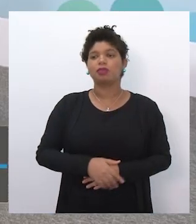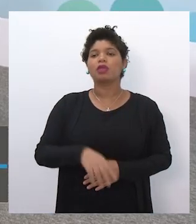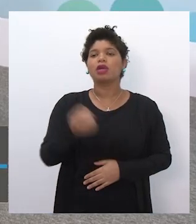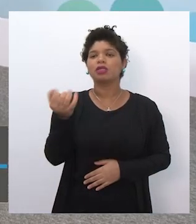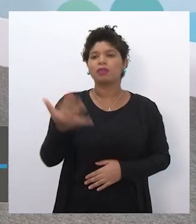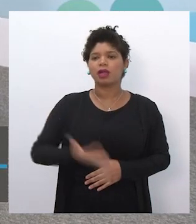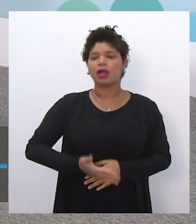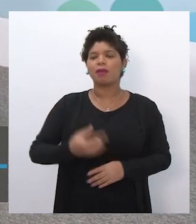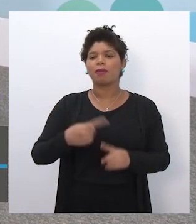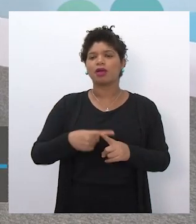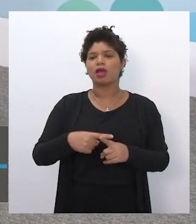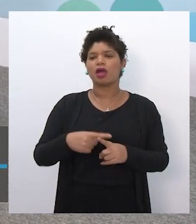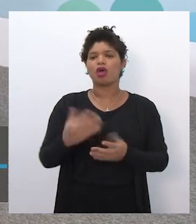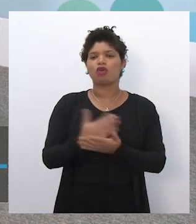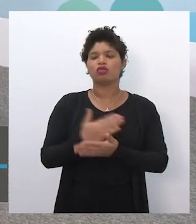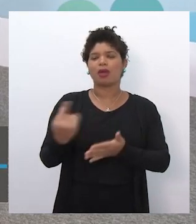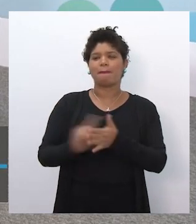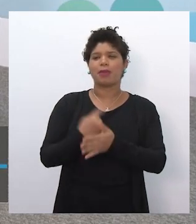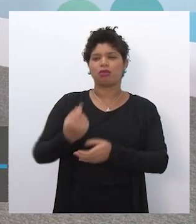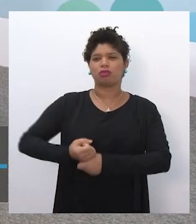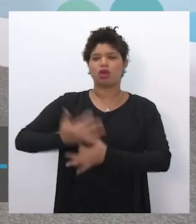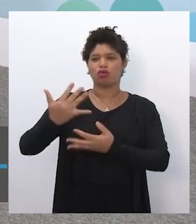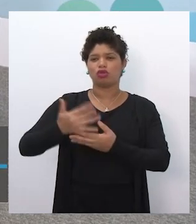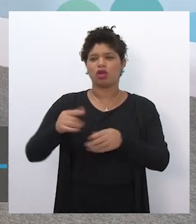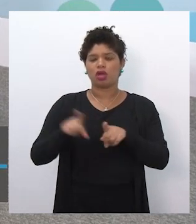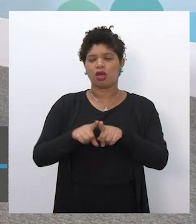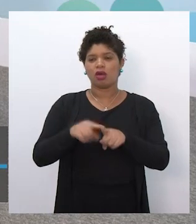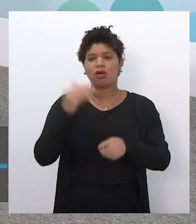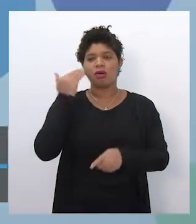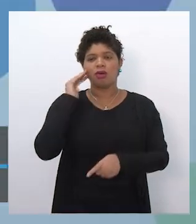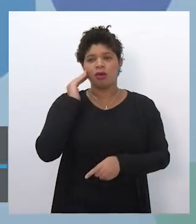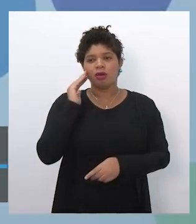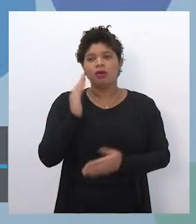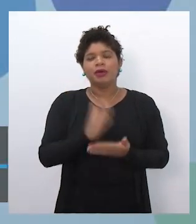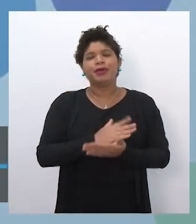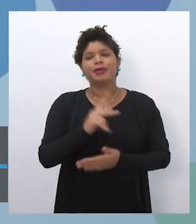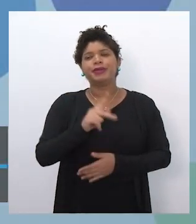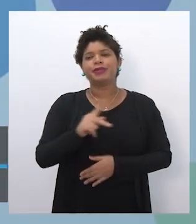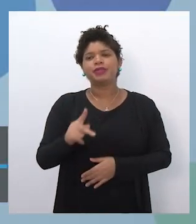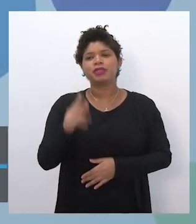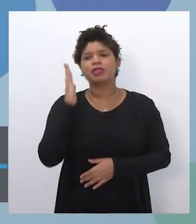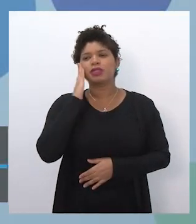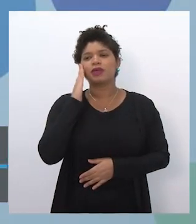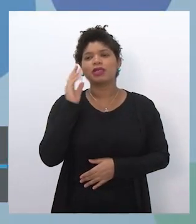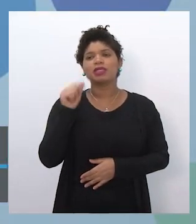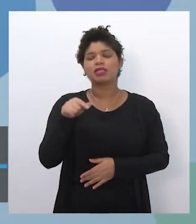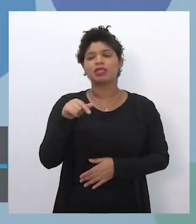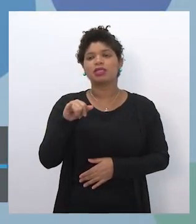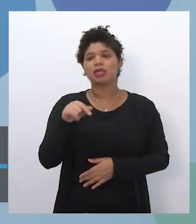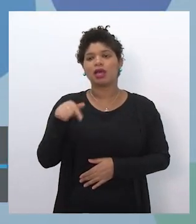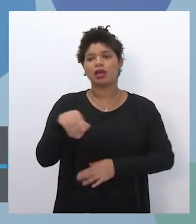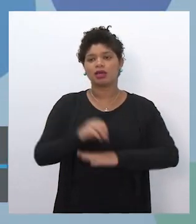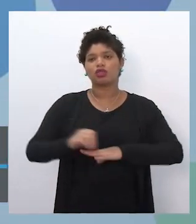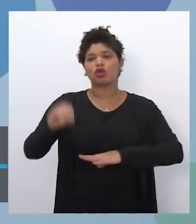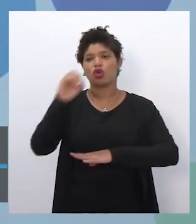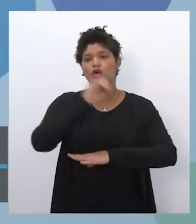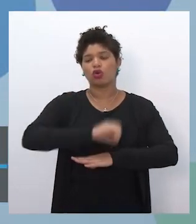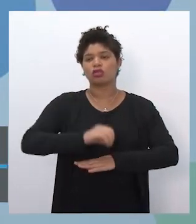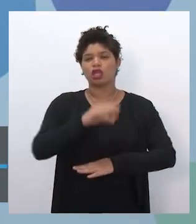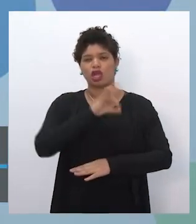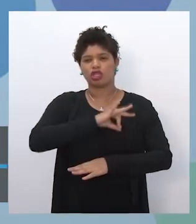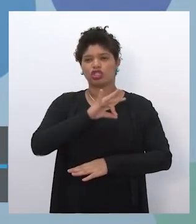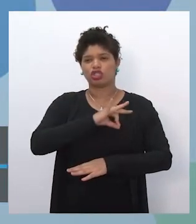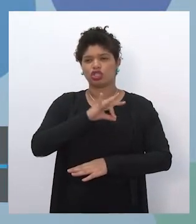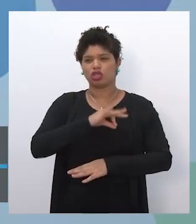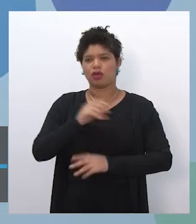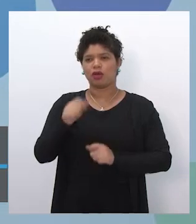dúvida também que apareceu aqui em relação a... Muitos professores perguntam se o CMSP financiou um MIT, no sentido, acho que, pelo que eu